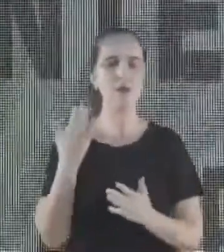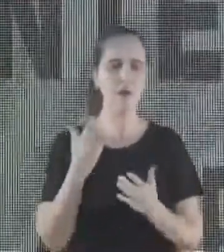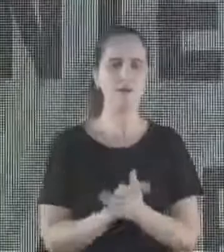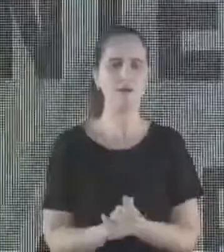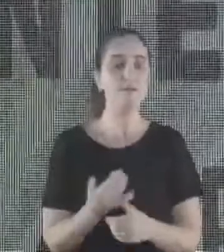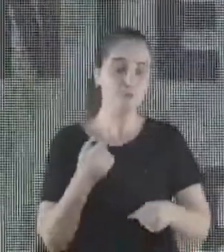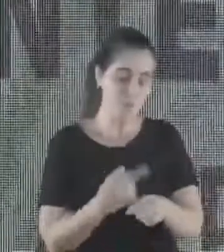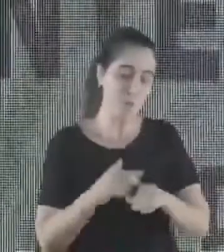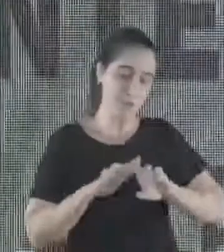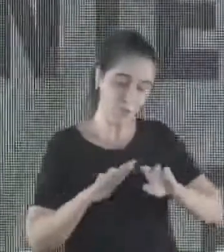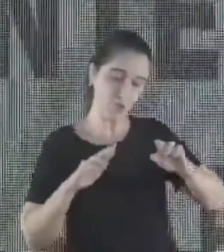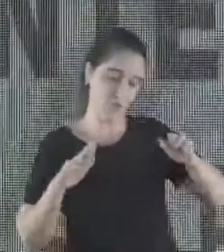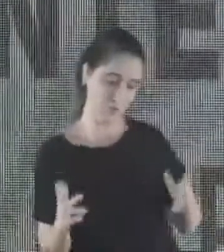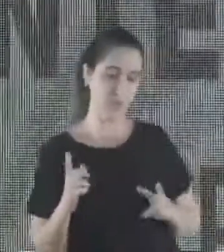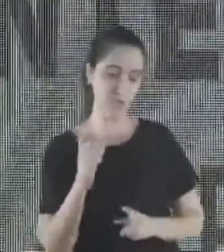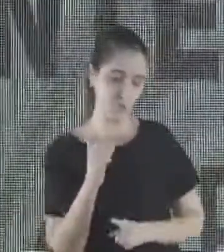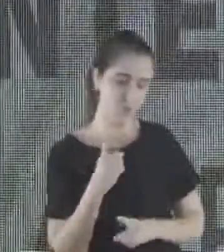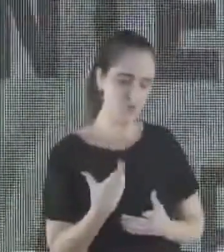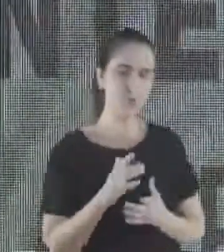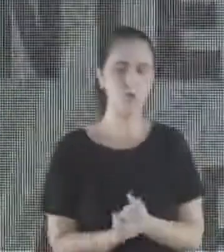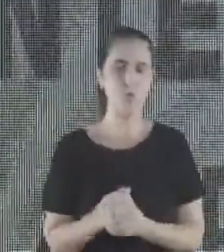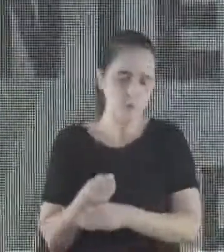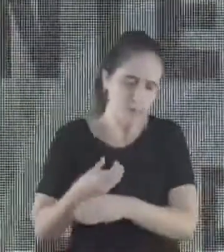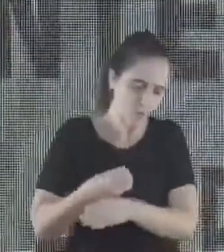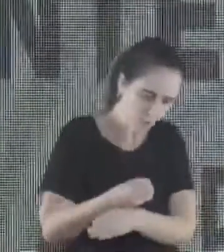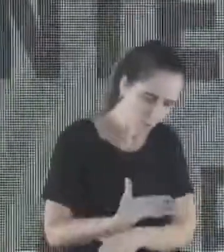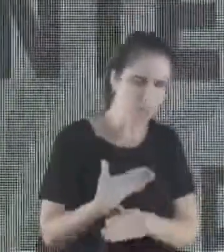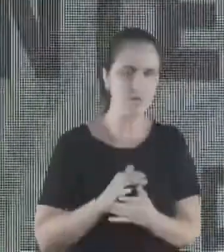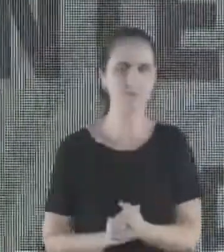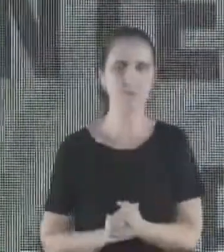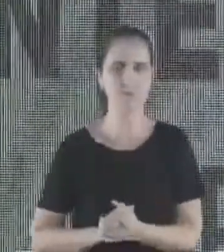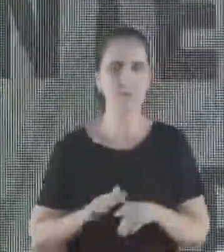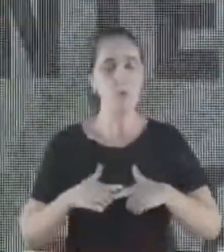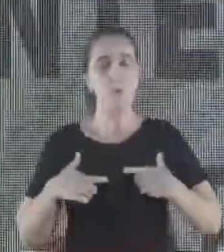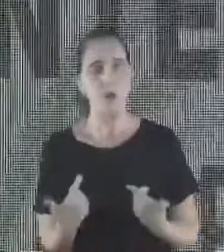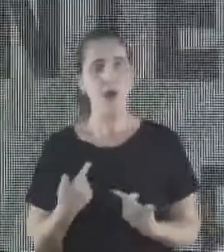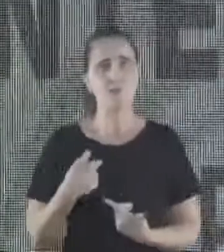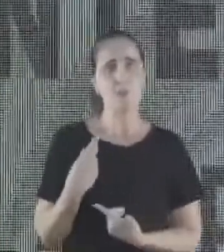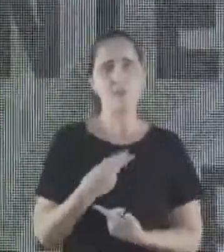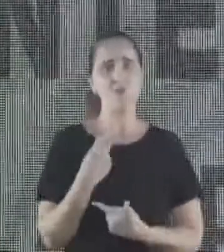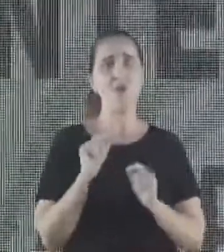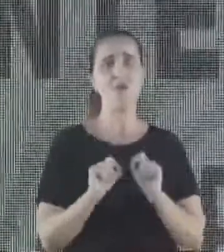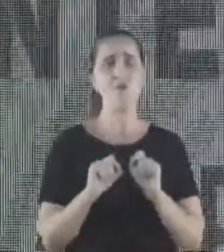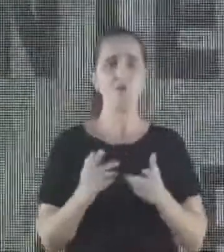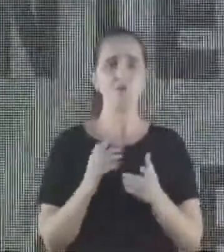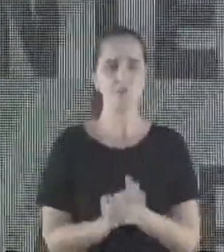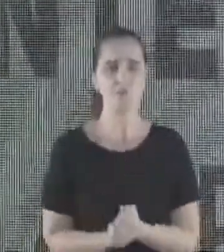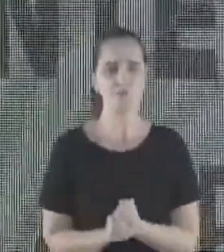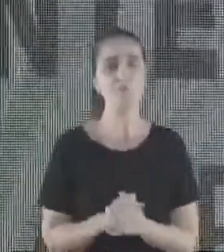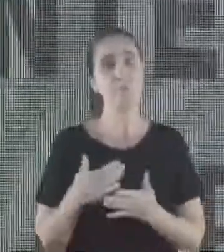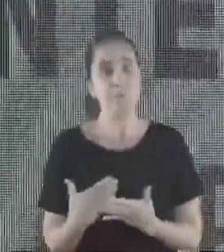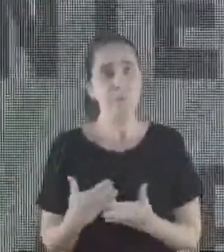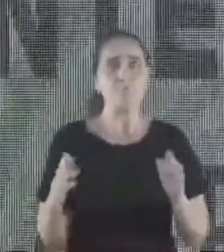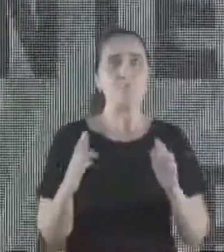uma situação atípica, nova para todos nós. Mas a minha fala é de dias